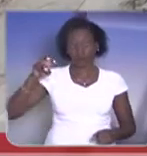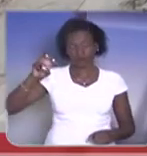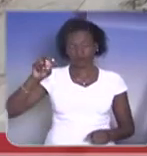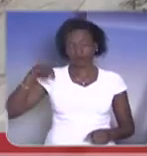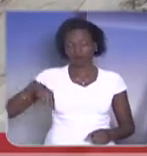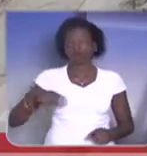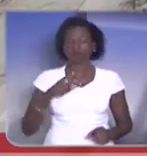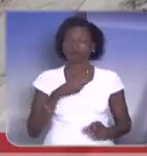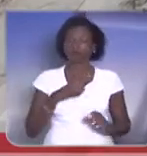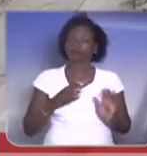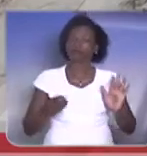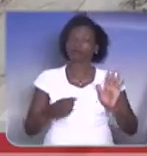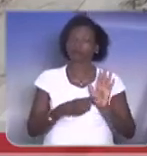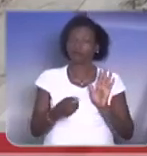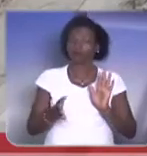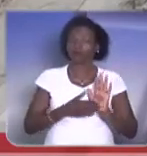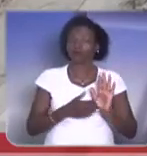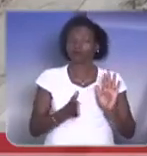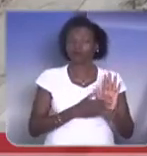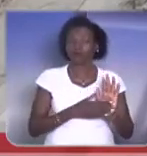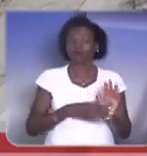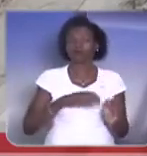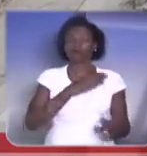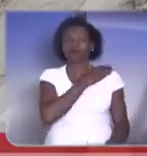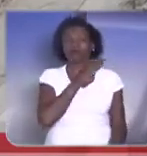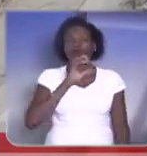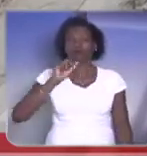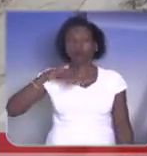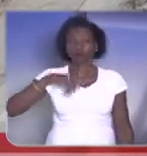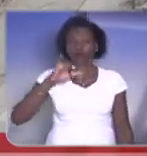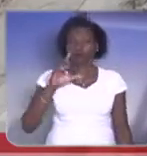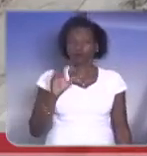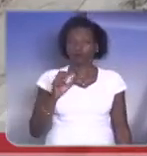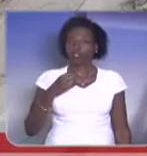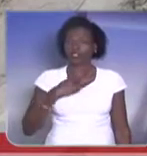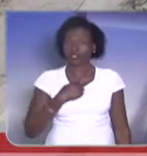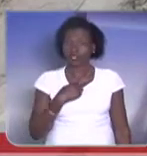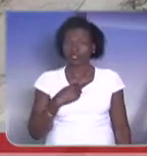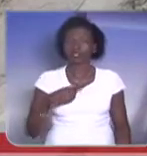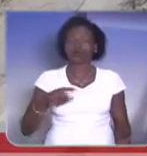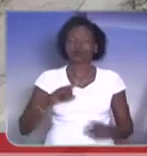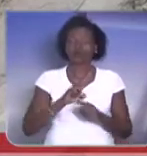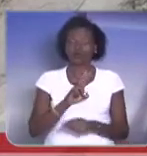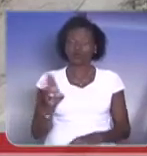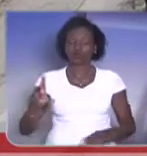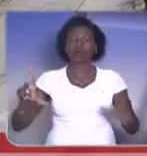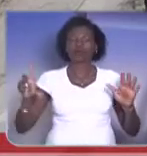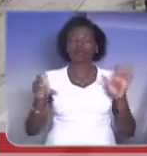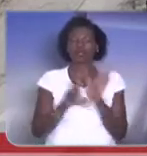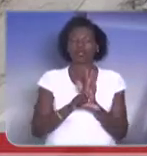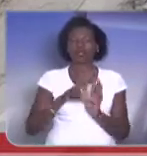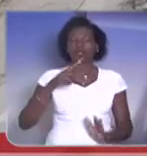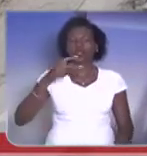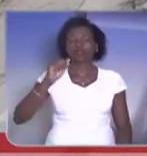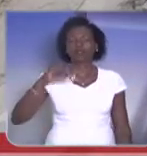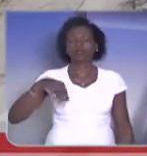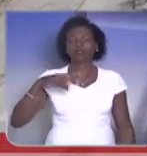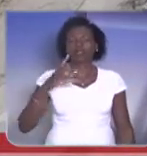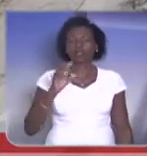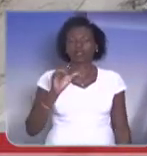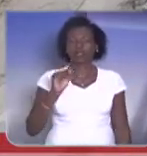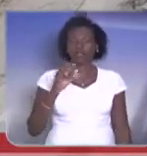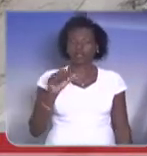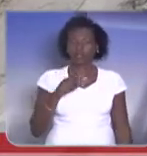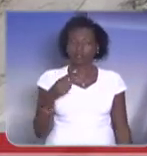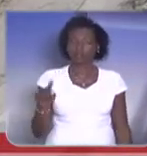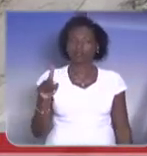uma proposta apresentada pelo coronel Camilo e por mim, chamada Lei dos Pancadões. Mas essa lei permitiu à polícia um instrumento de trabalho para